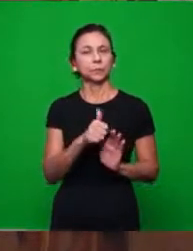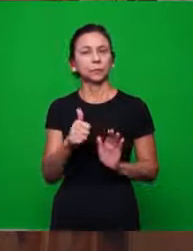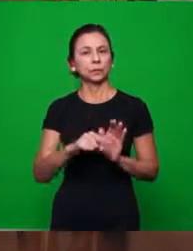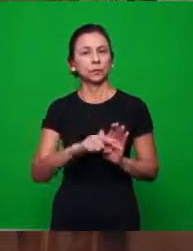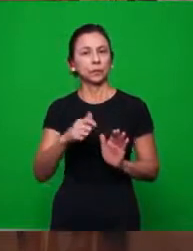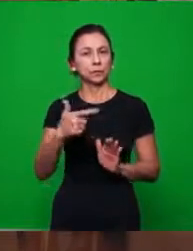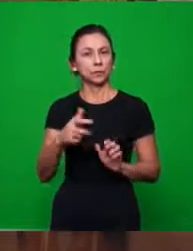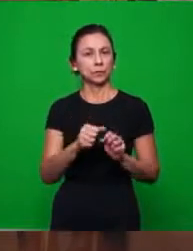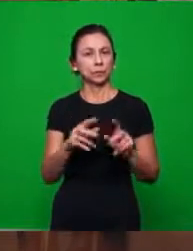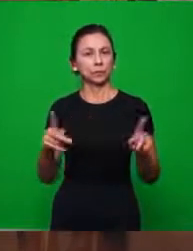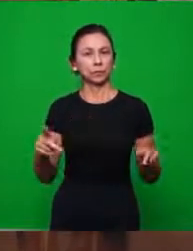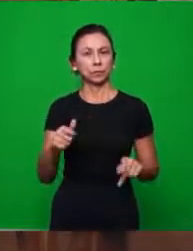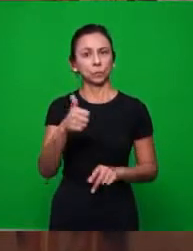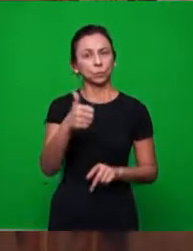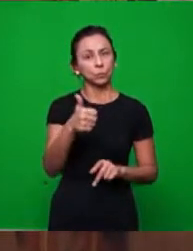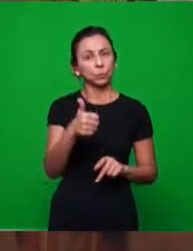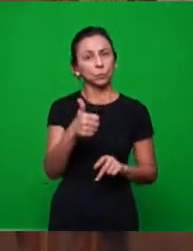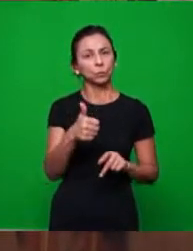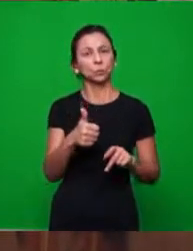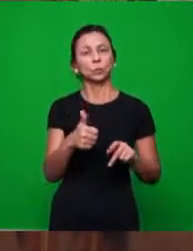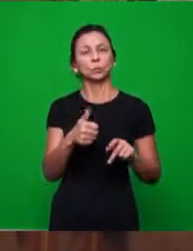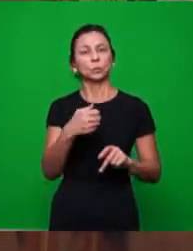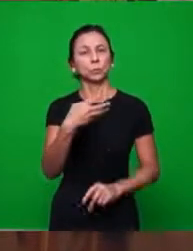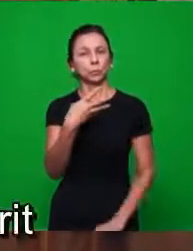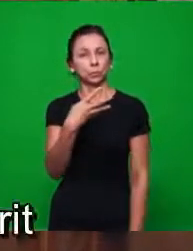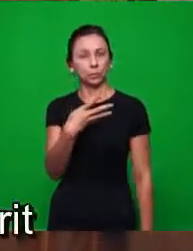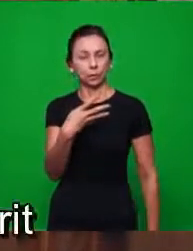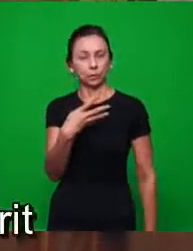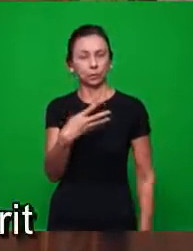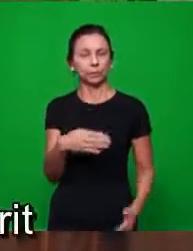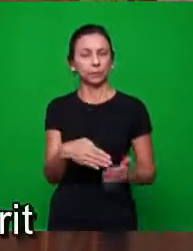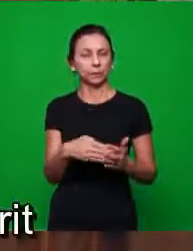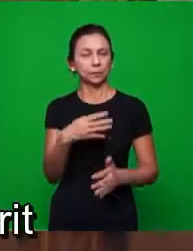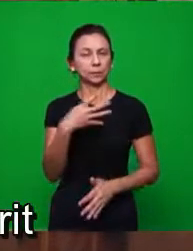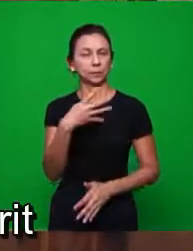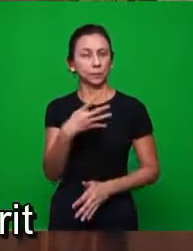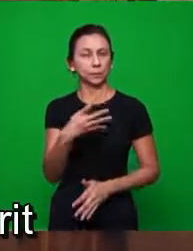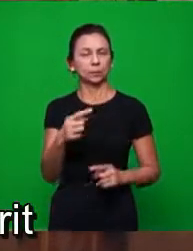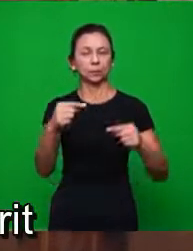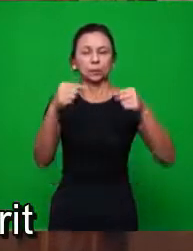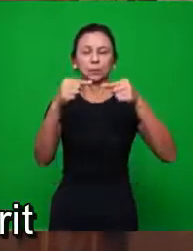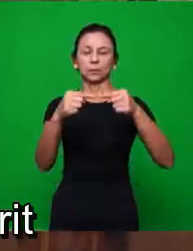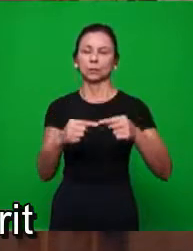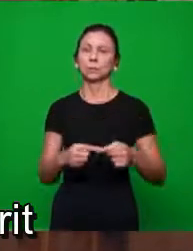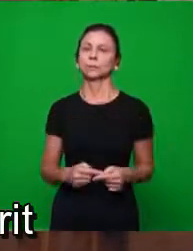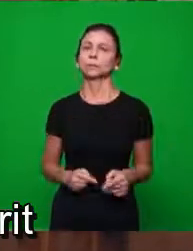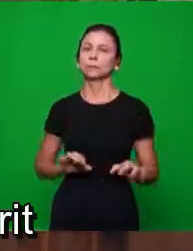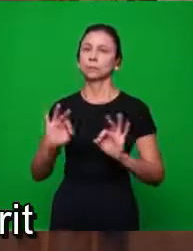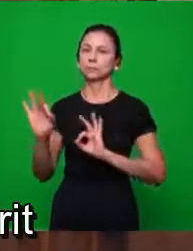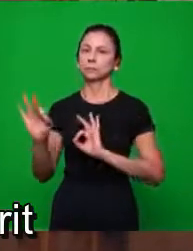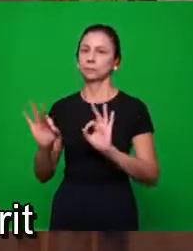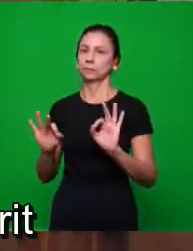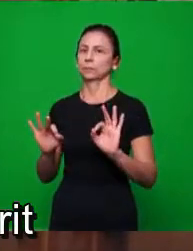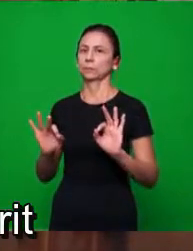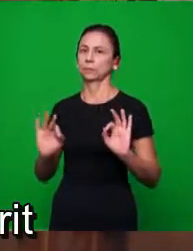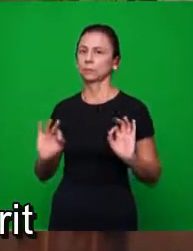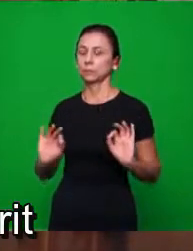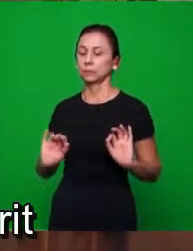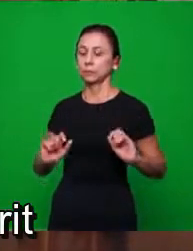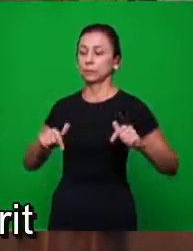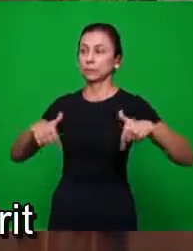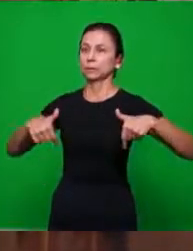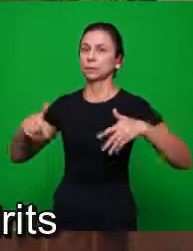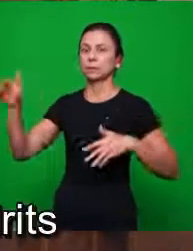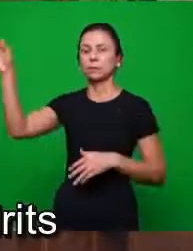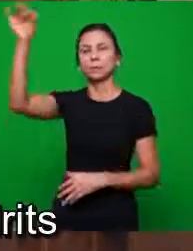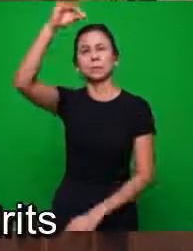Apocalipse 1, 4. Que está relacionado o projeto e uma operação do Espírito